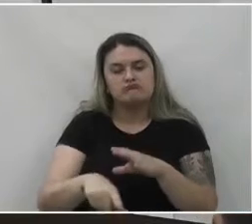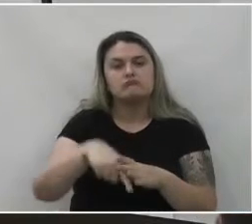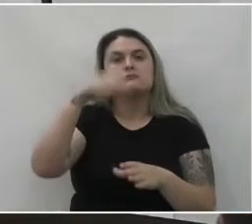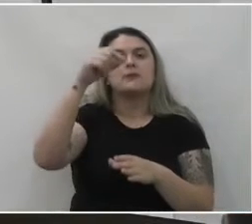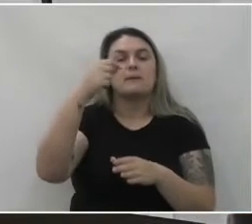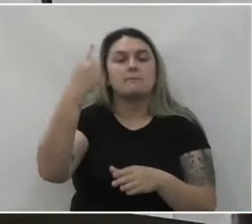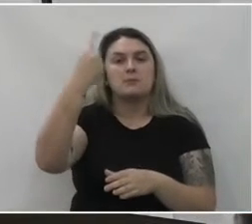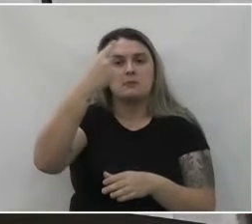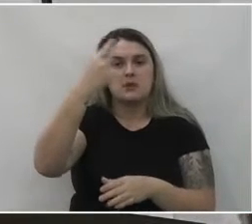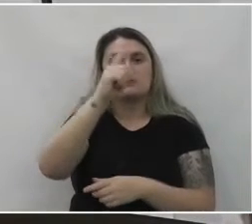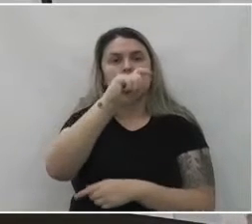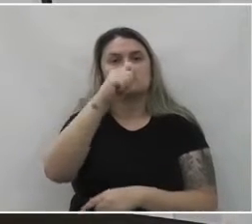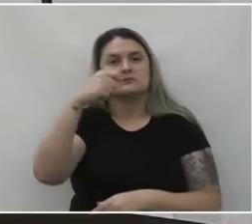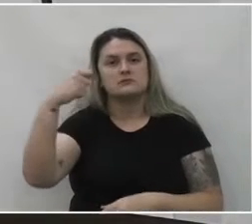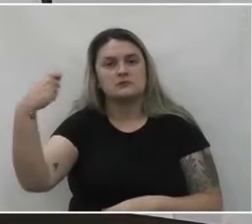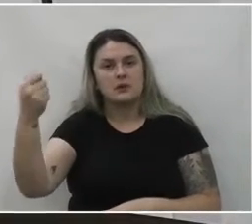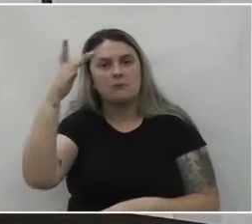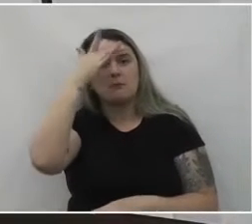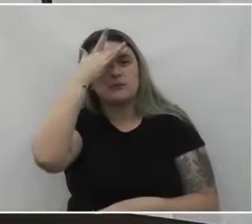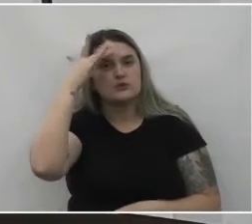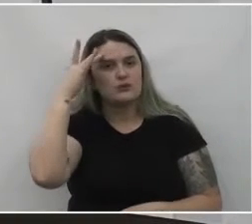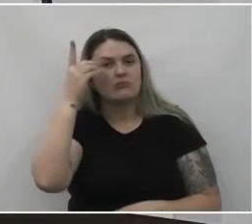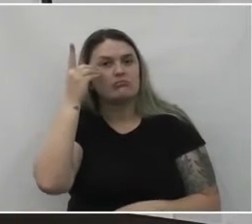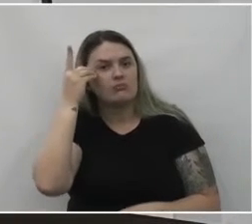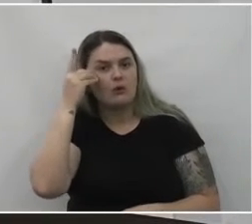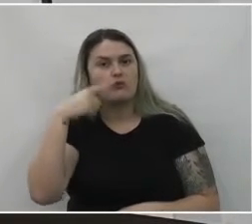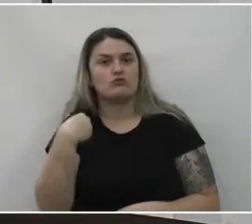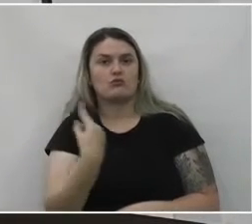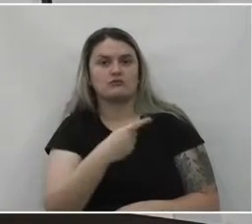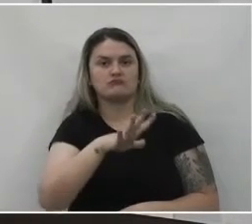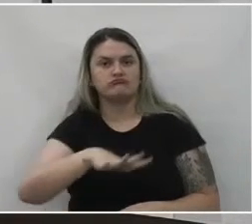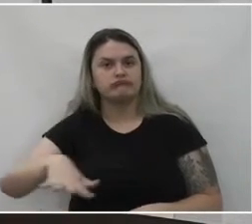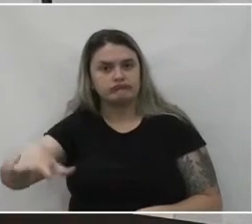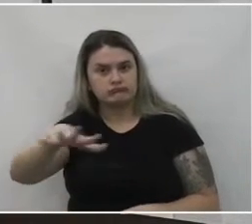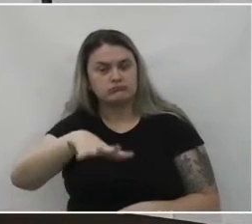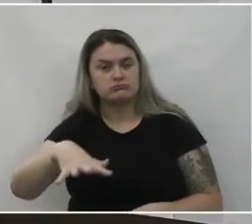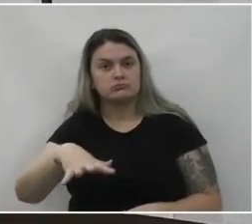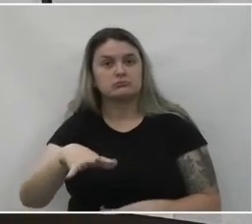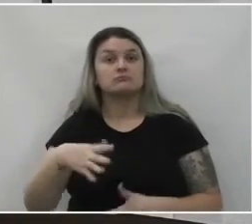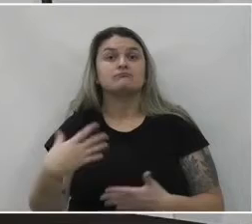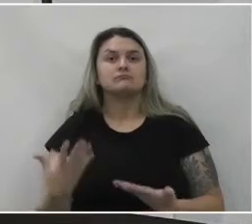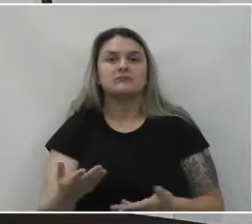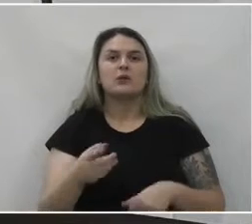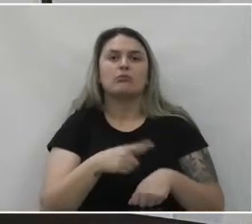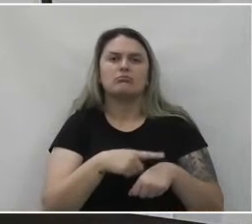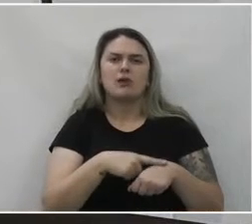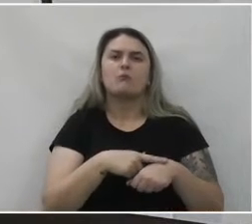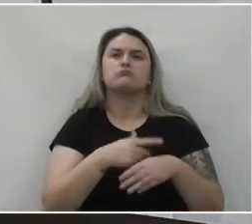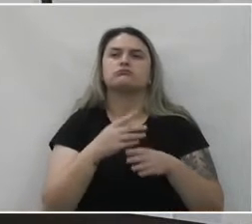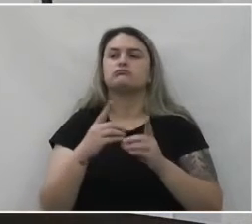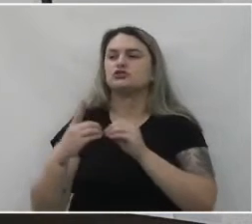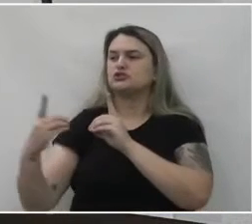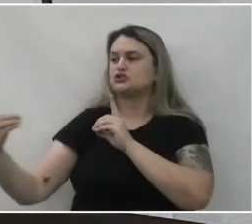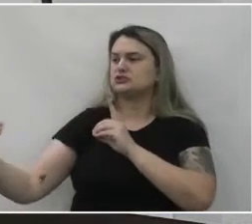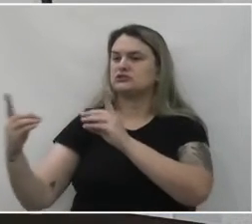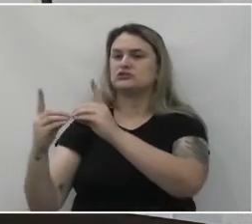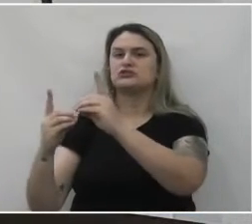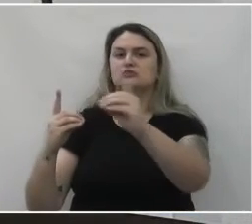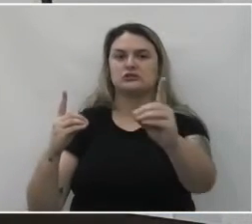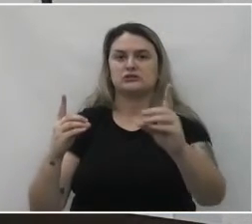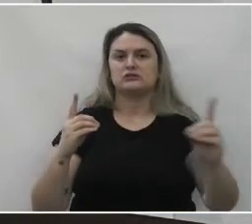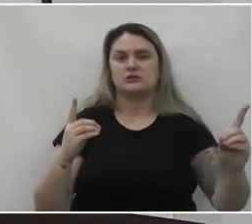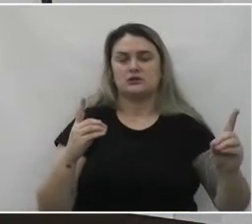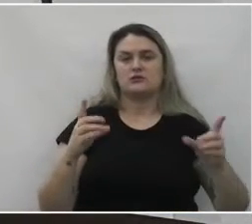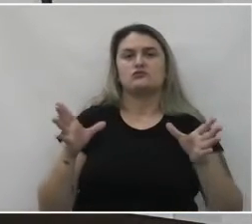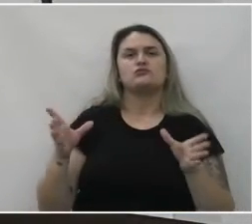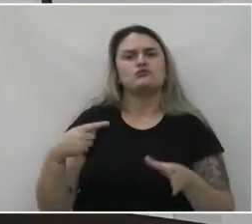associação para a Síndrome de Dal da região. Apesar do momento de distanciamento social, o grupo se manteve